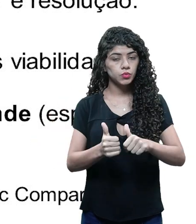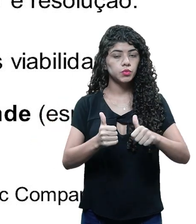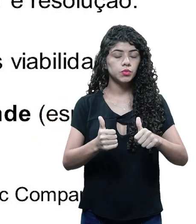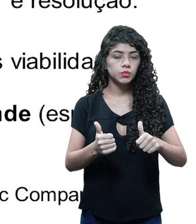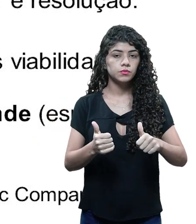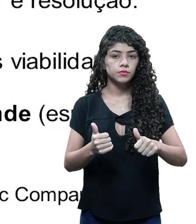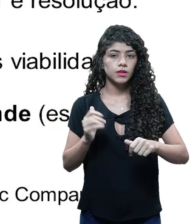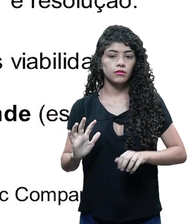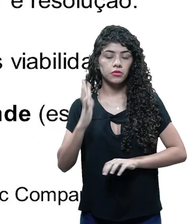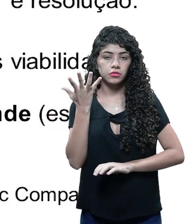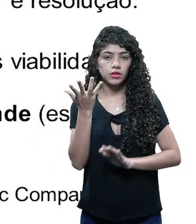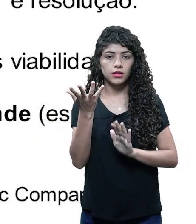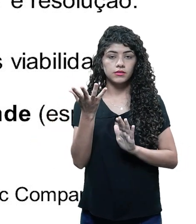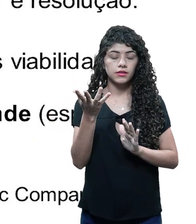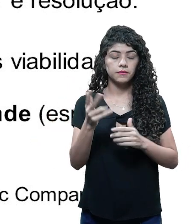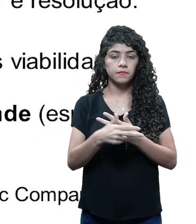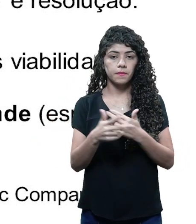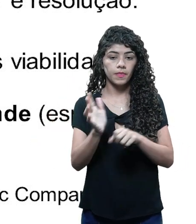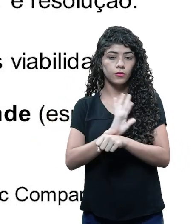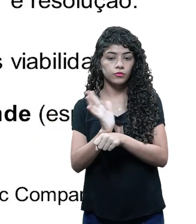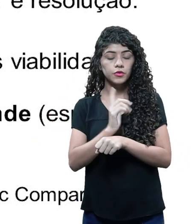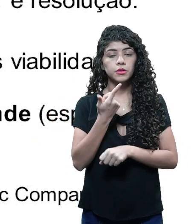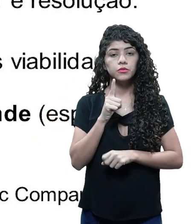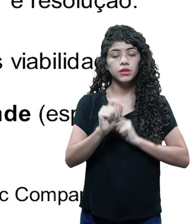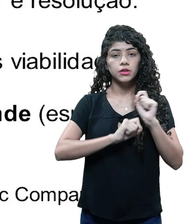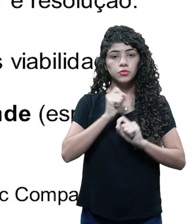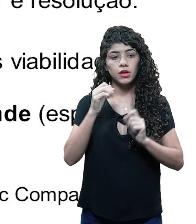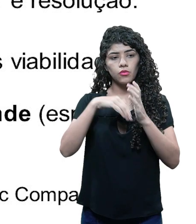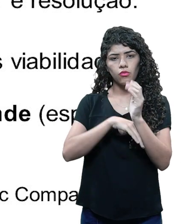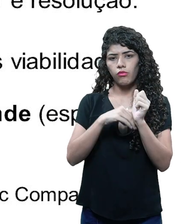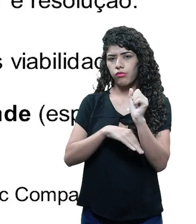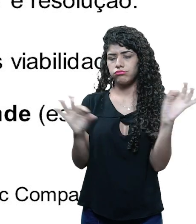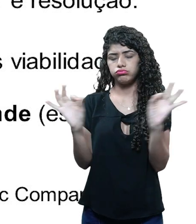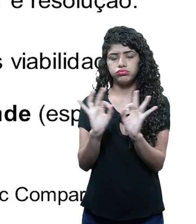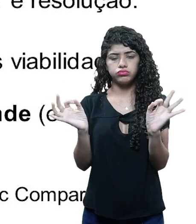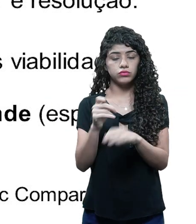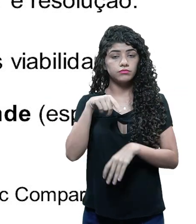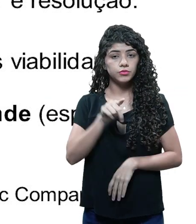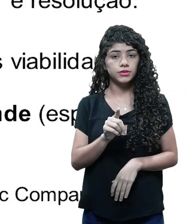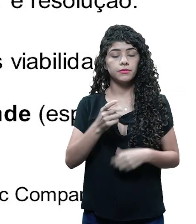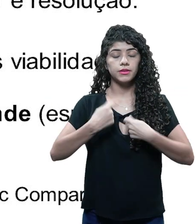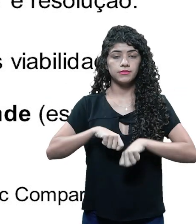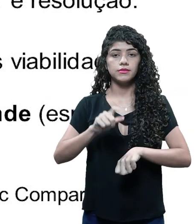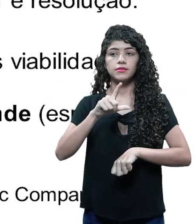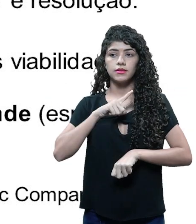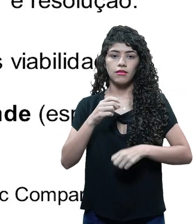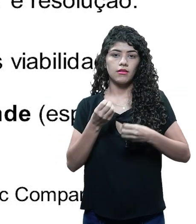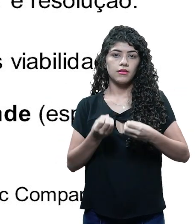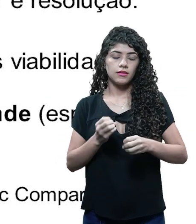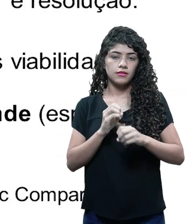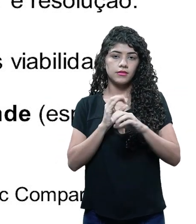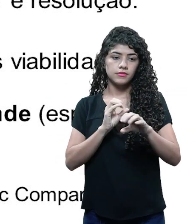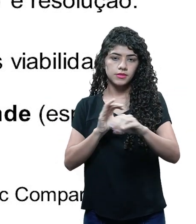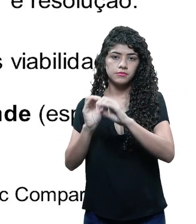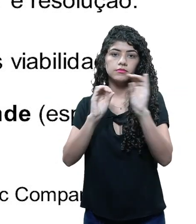o que acontece no filme, porque aqui não se trata de guardar segredos. Então, você não estará dando nenhum